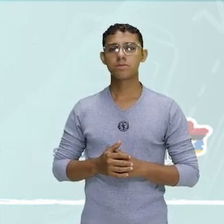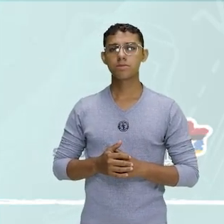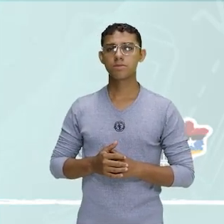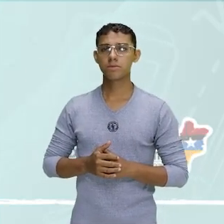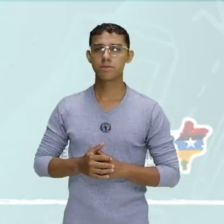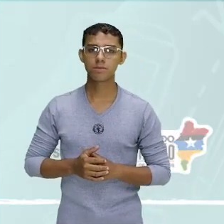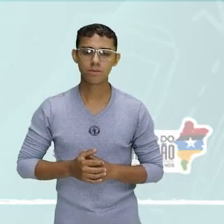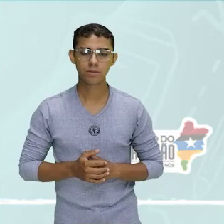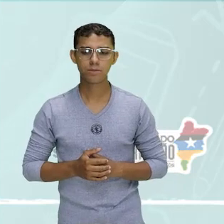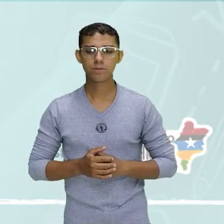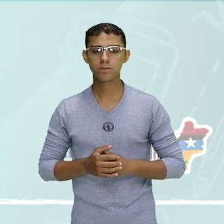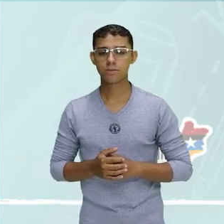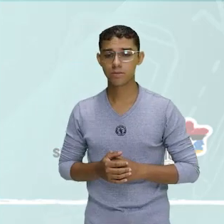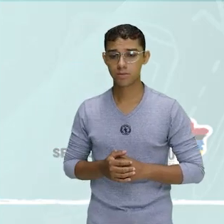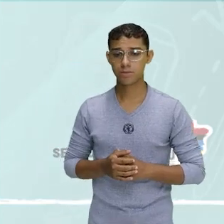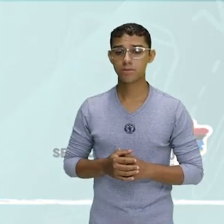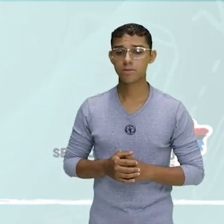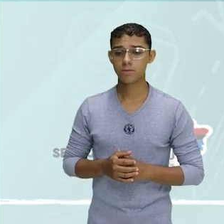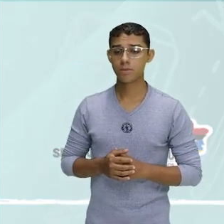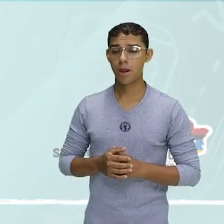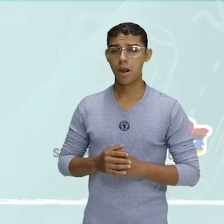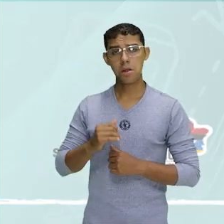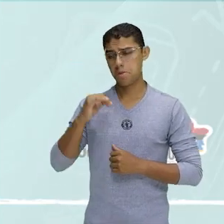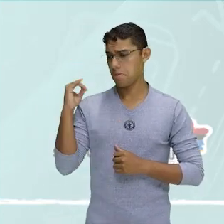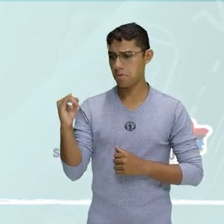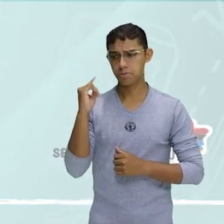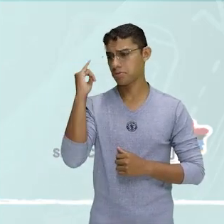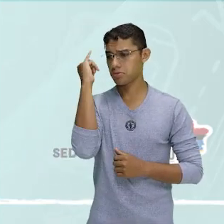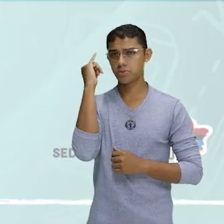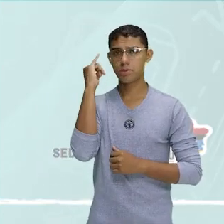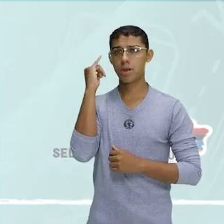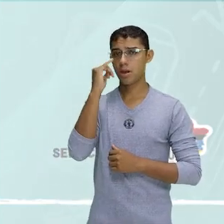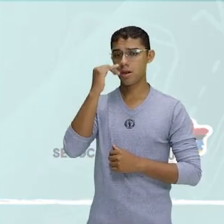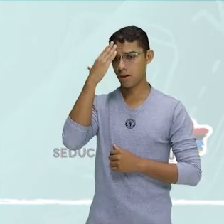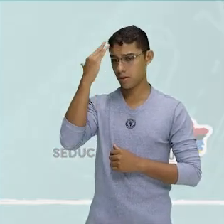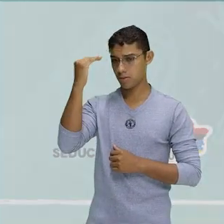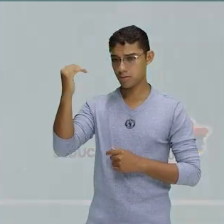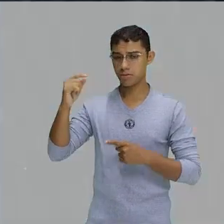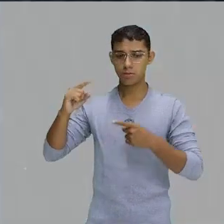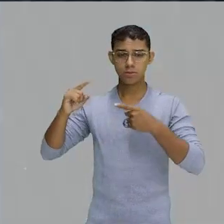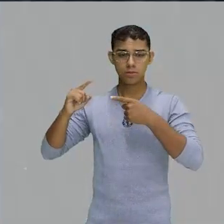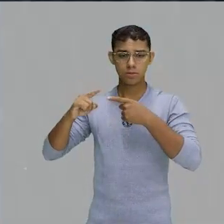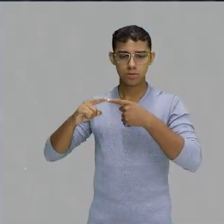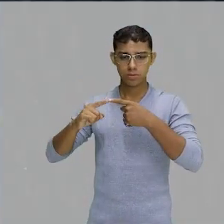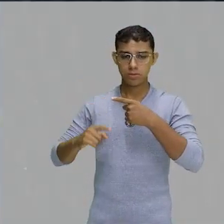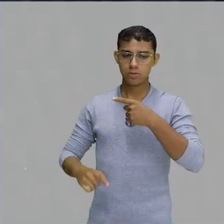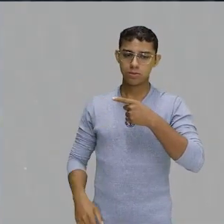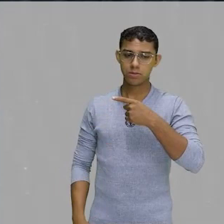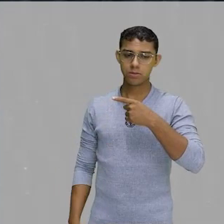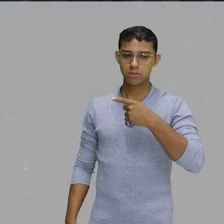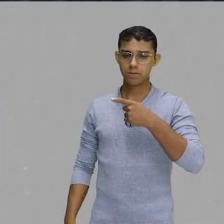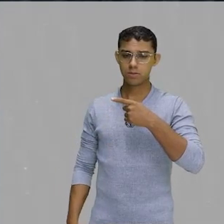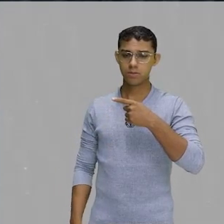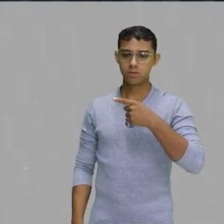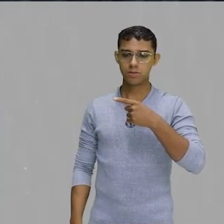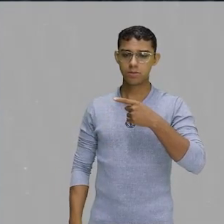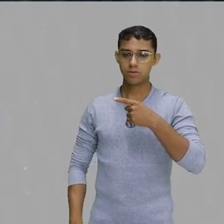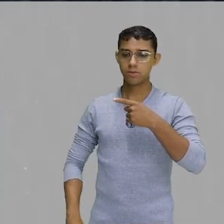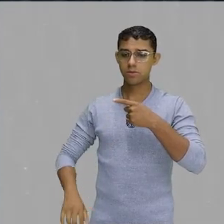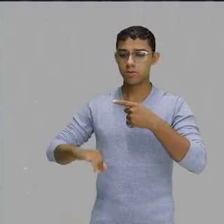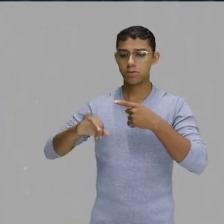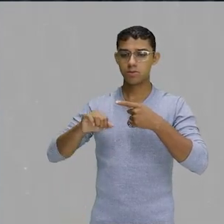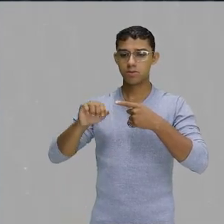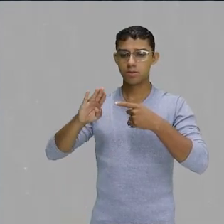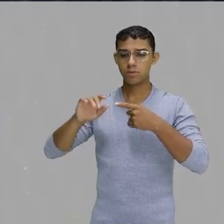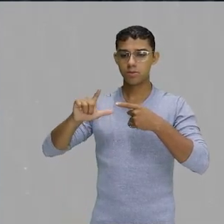latinos, como Balvin, Fonse, conhecem? Fonse, Beck e